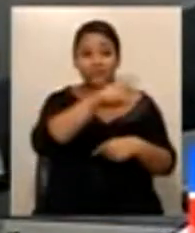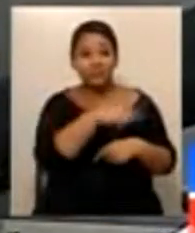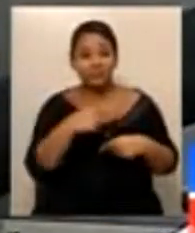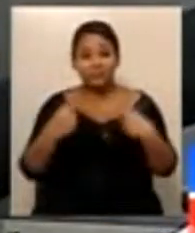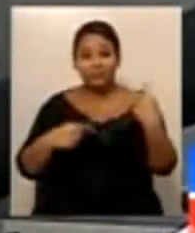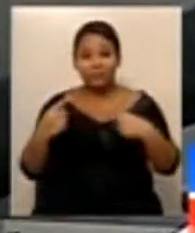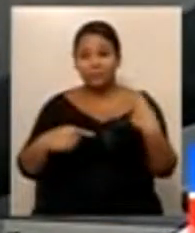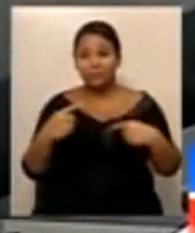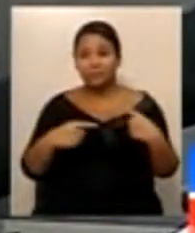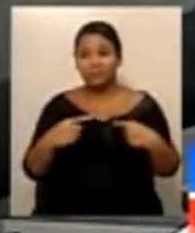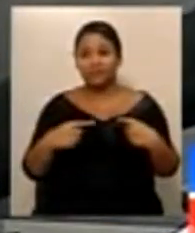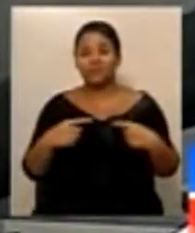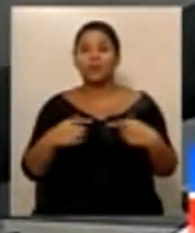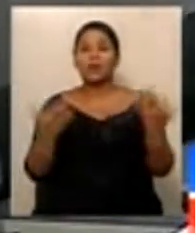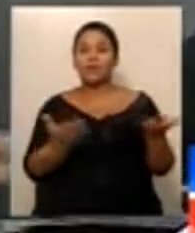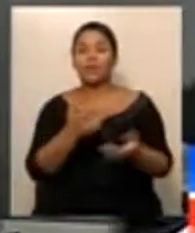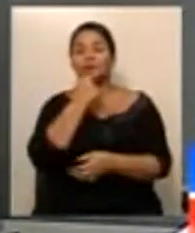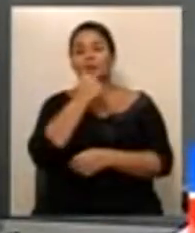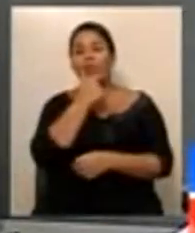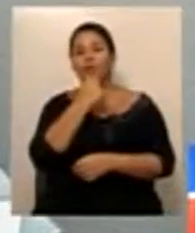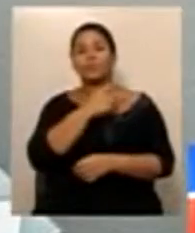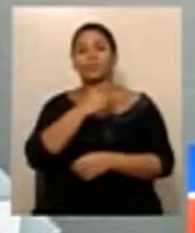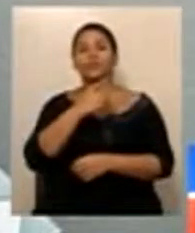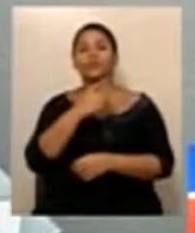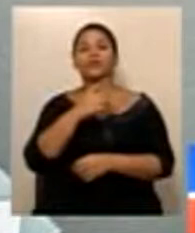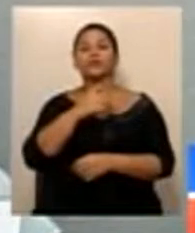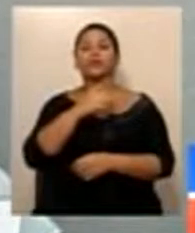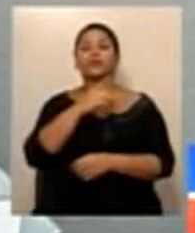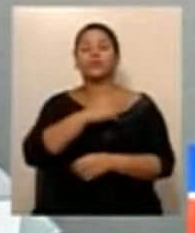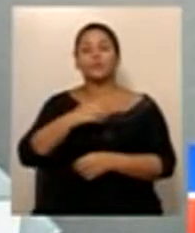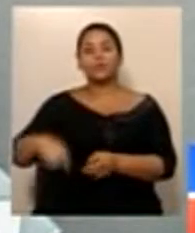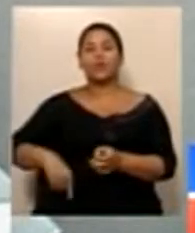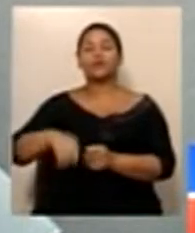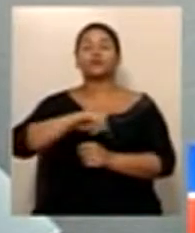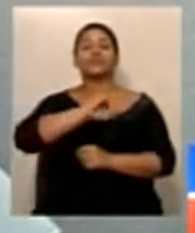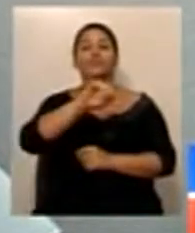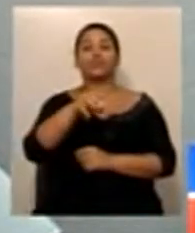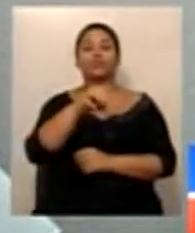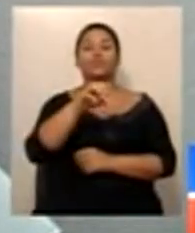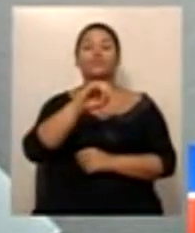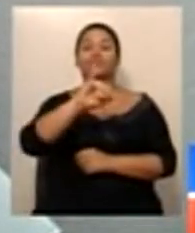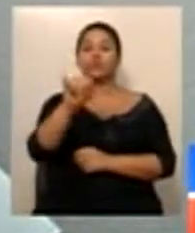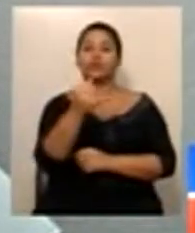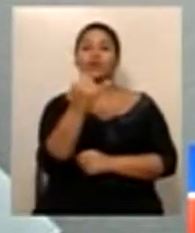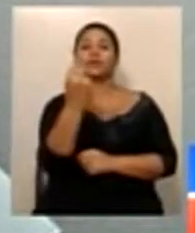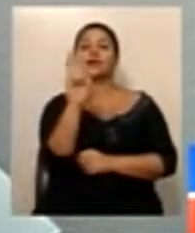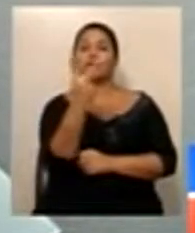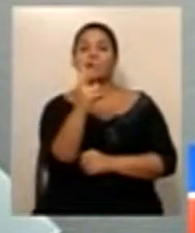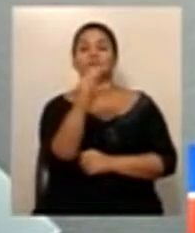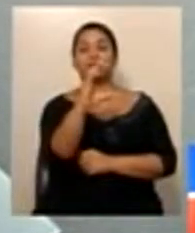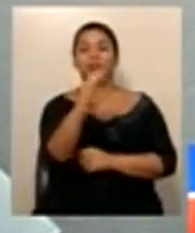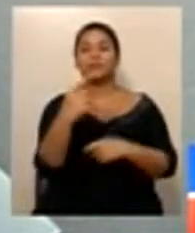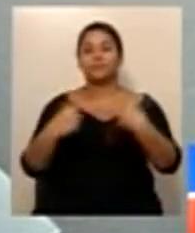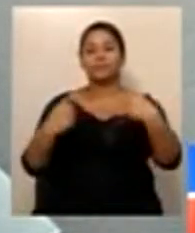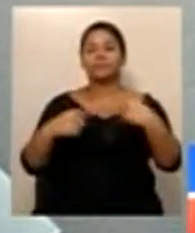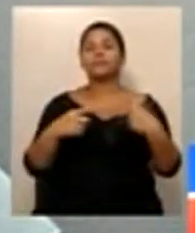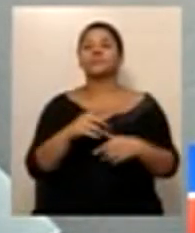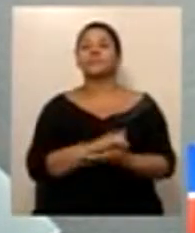para discutir o autor da matéria, deputado J.H.C. Sr. Presidente, com o superdâneo no artigo